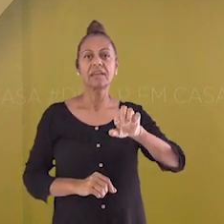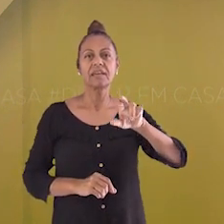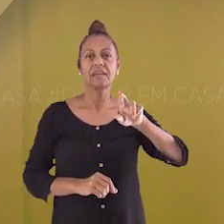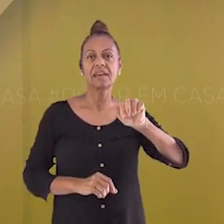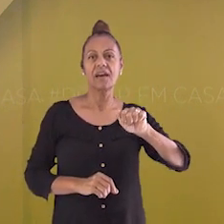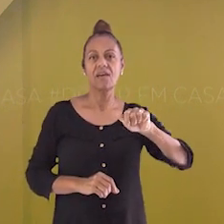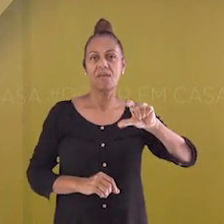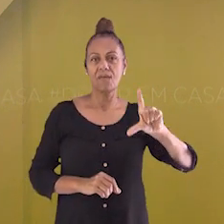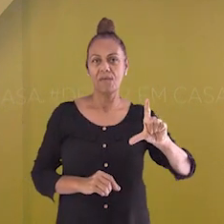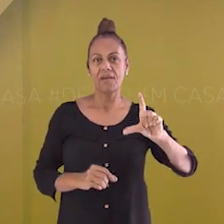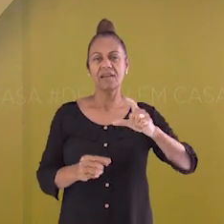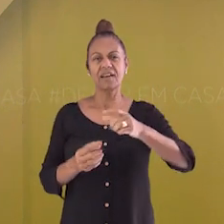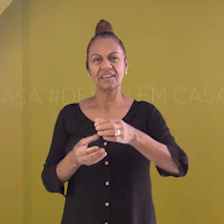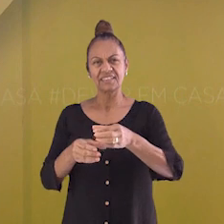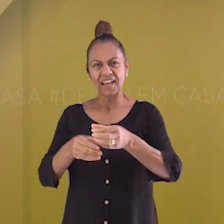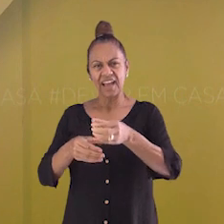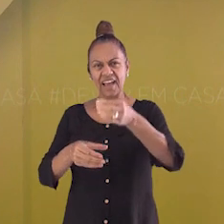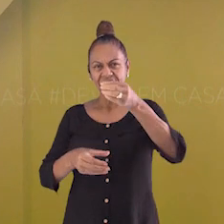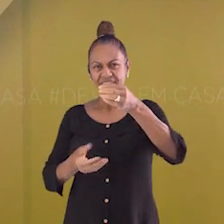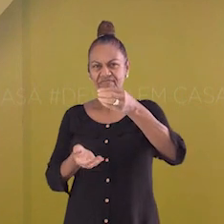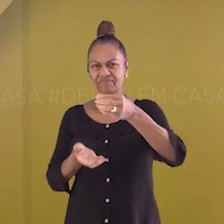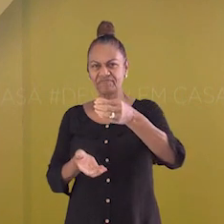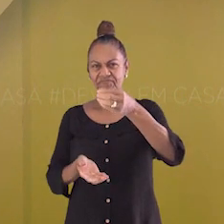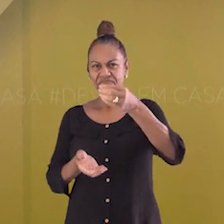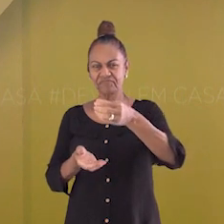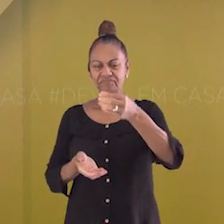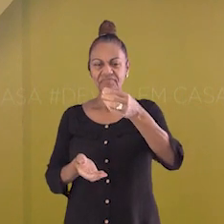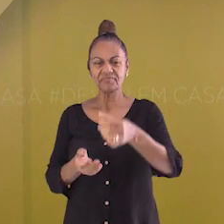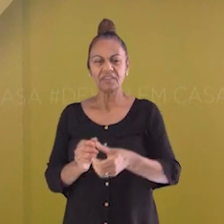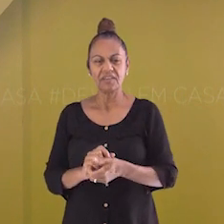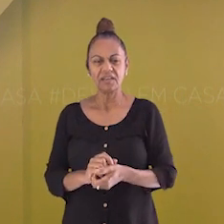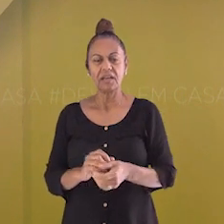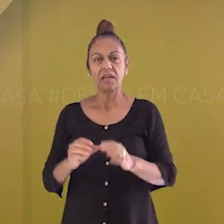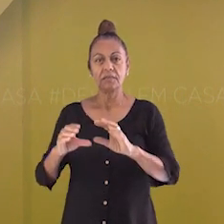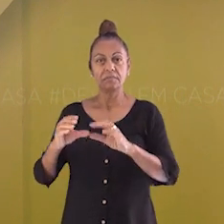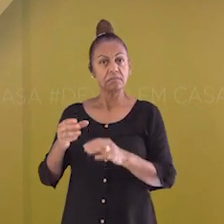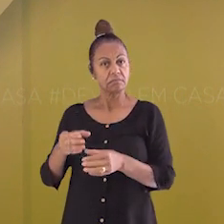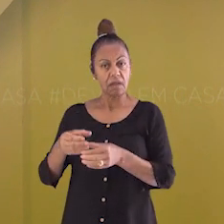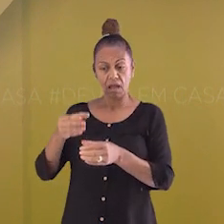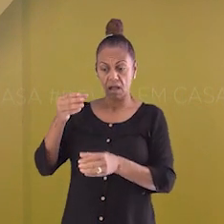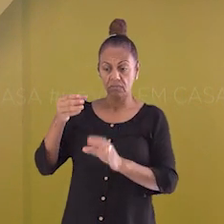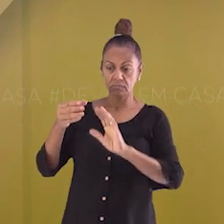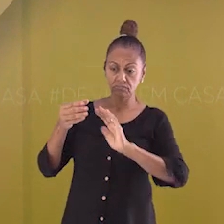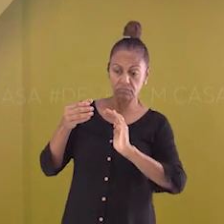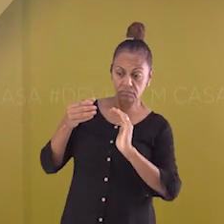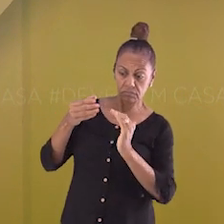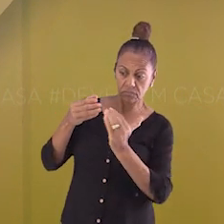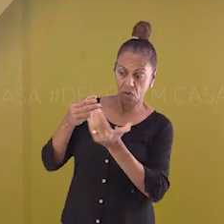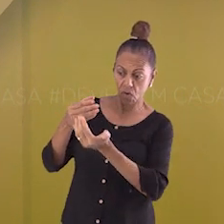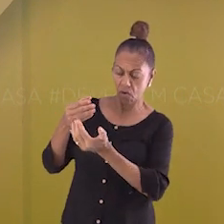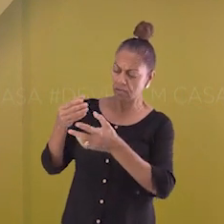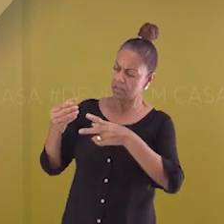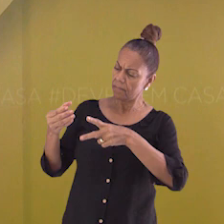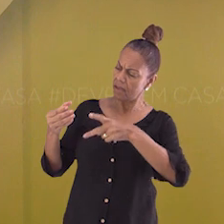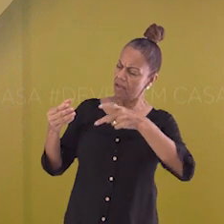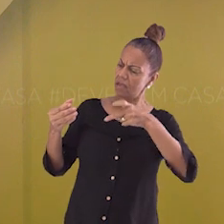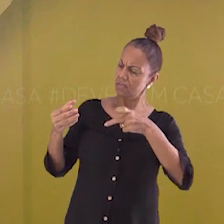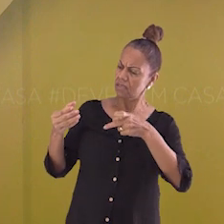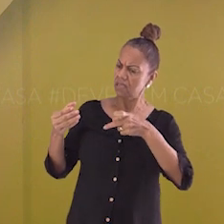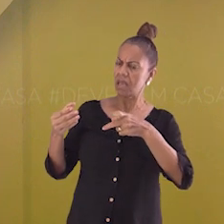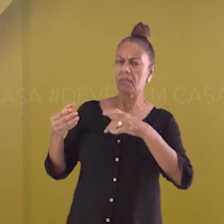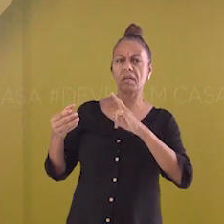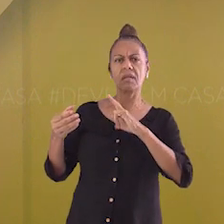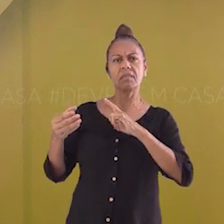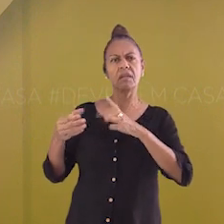Aquela que vem em uma garrafinha. Observe só o rótulo de uma água mineral. Veja que